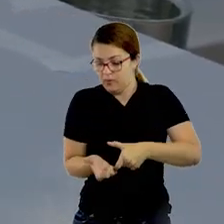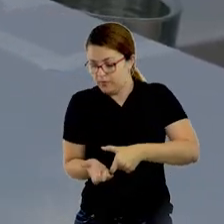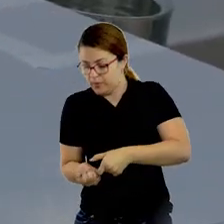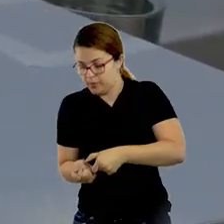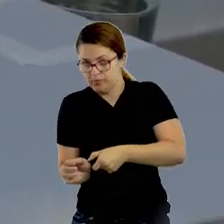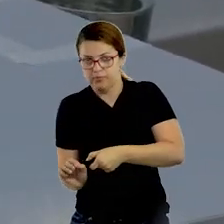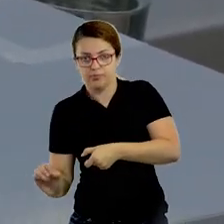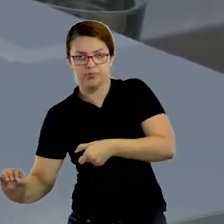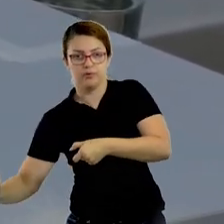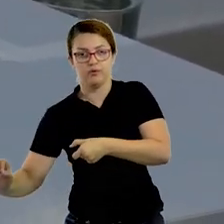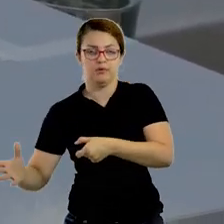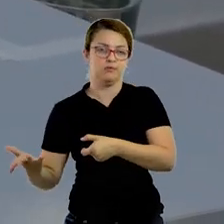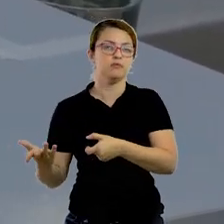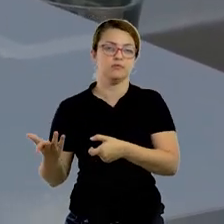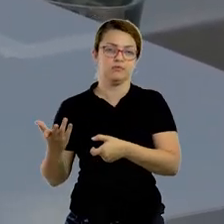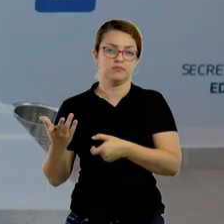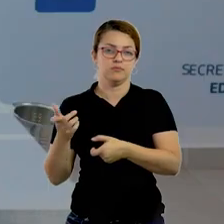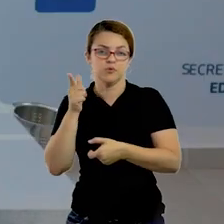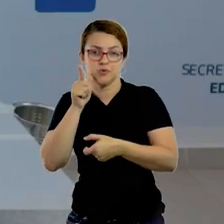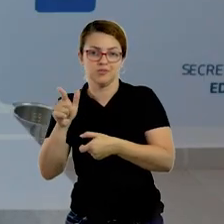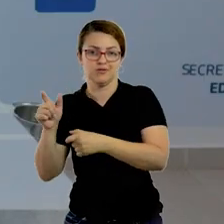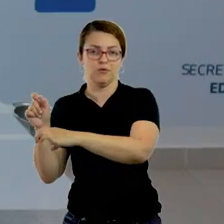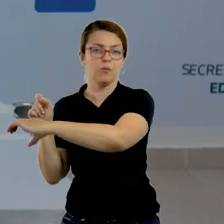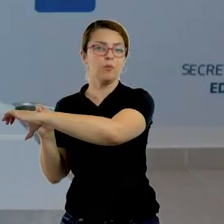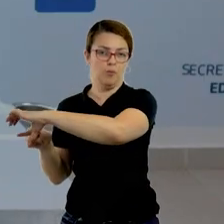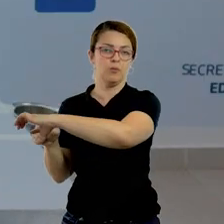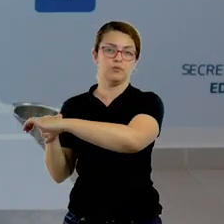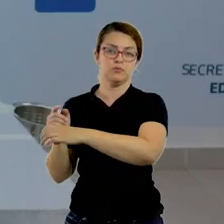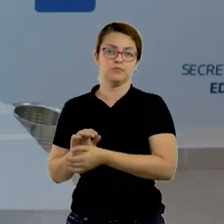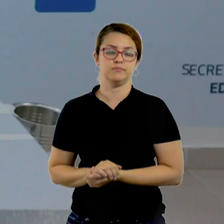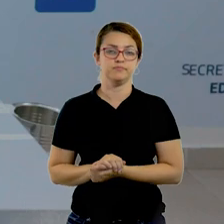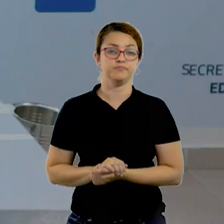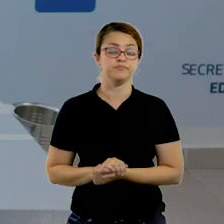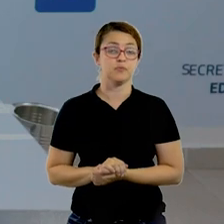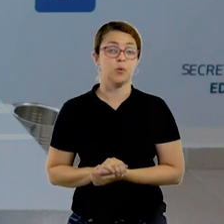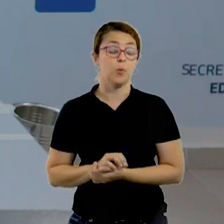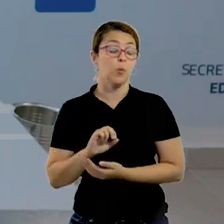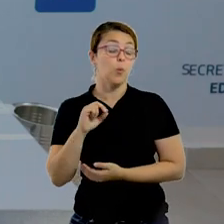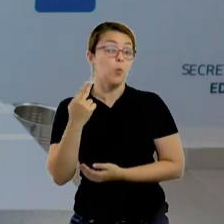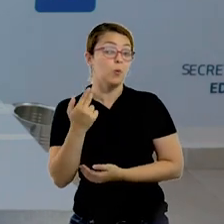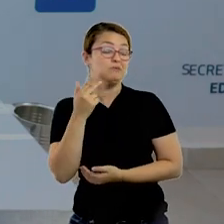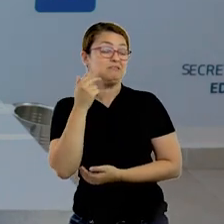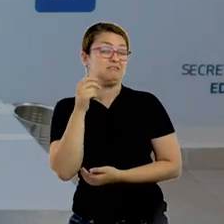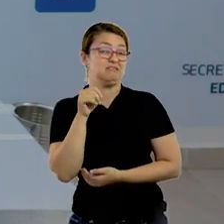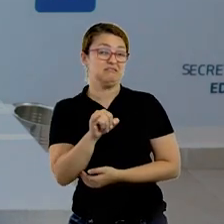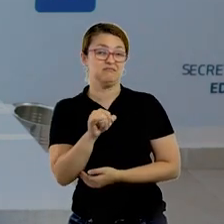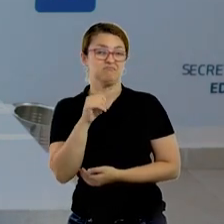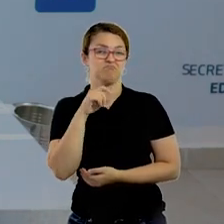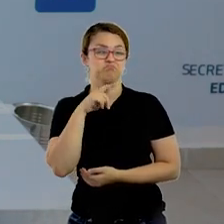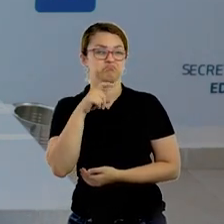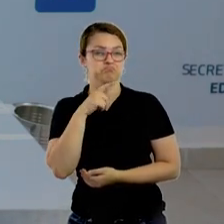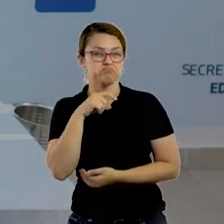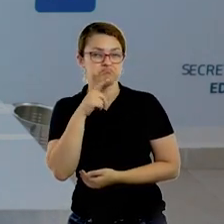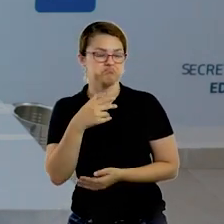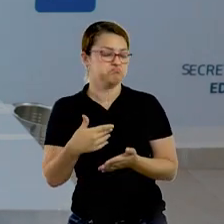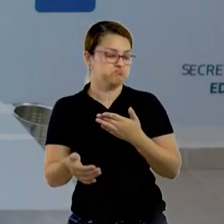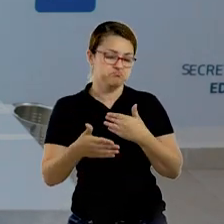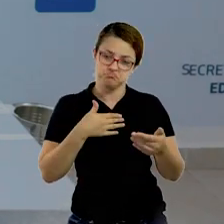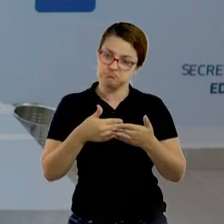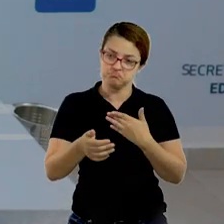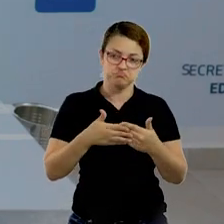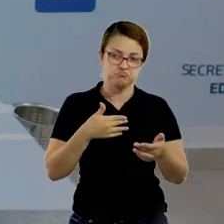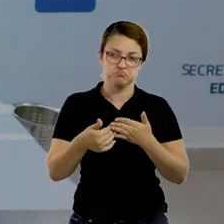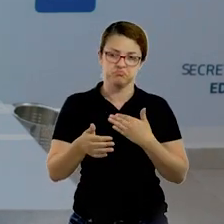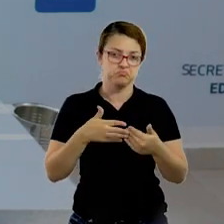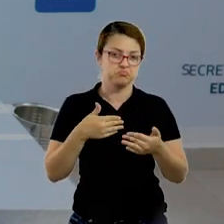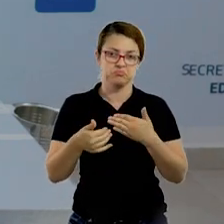e solta o ar para ela poder fazer o gol. Tudo bem? Ou caso ele não consiga assoprar, você usa qualquer material